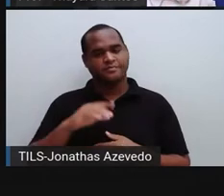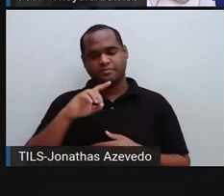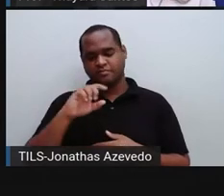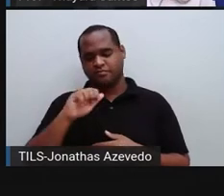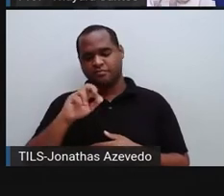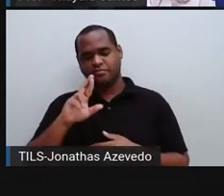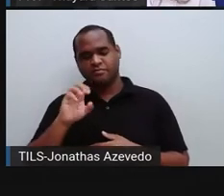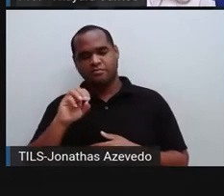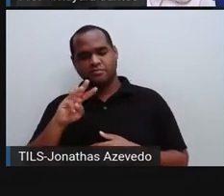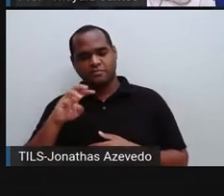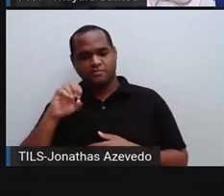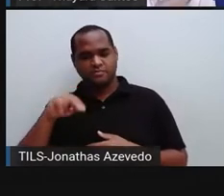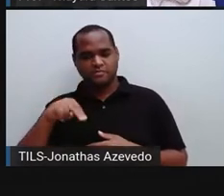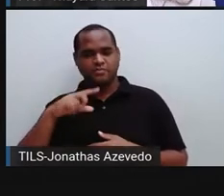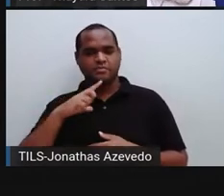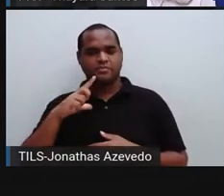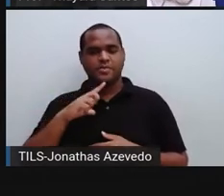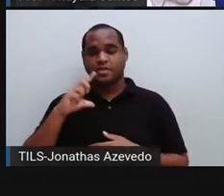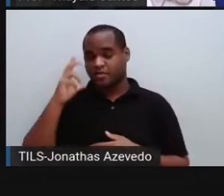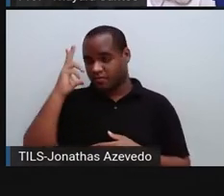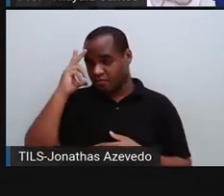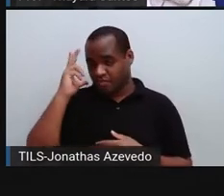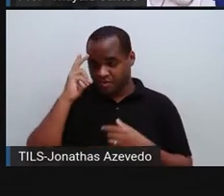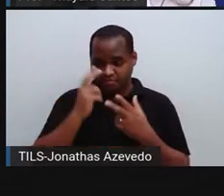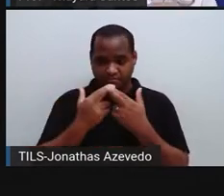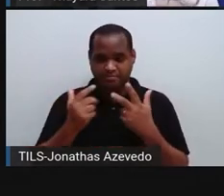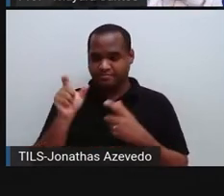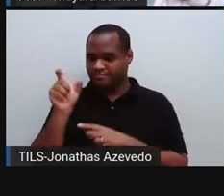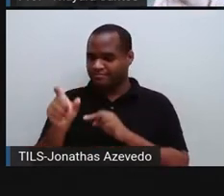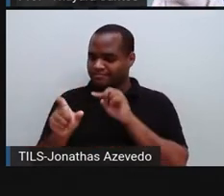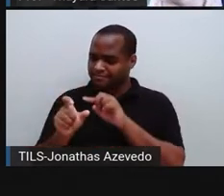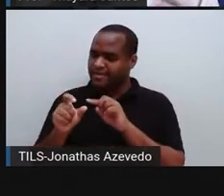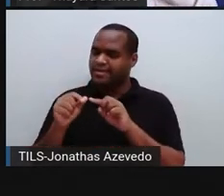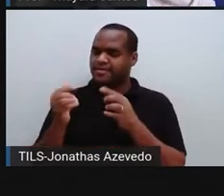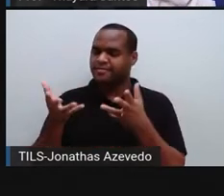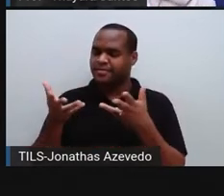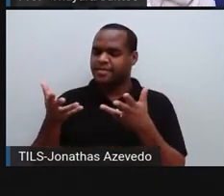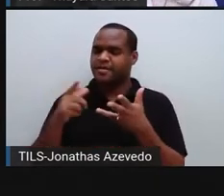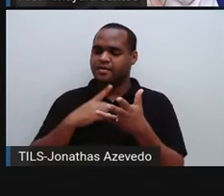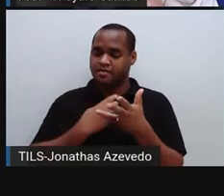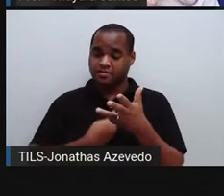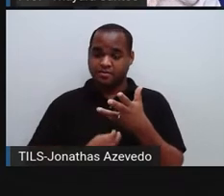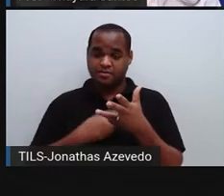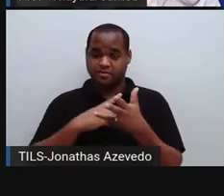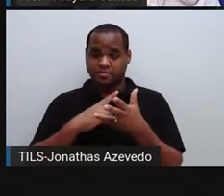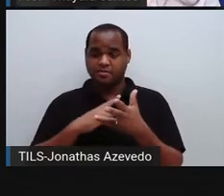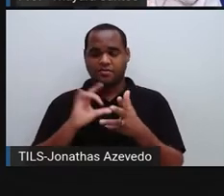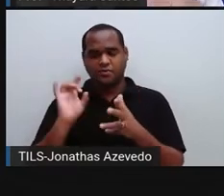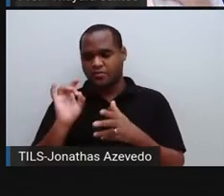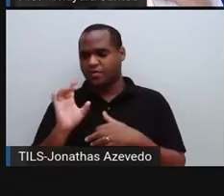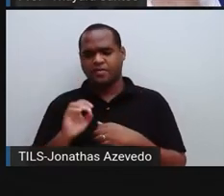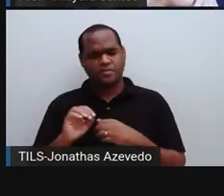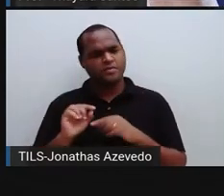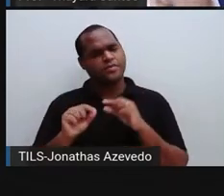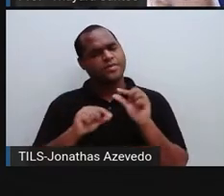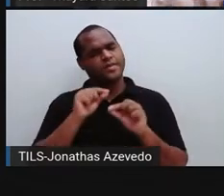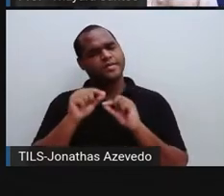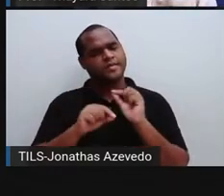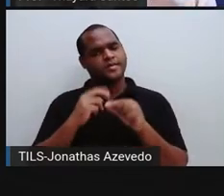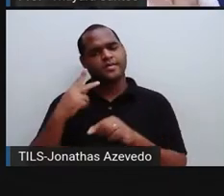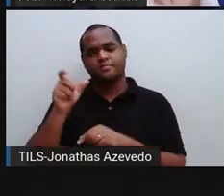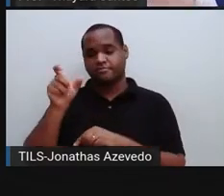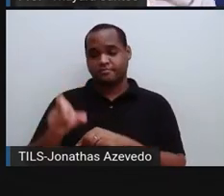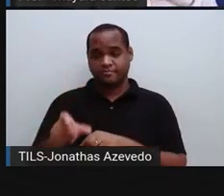tem a teoria da seleção natural, que diz que somente o mais apto sobrevive. O que quer dizer isso? Que somente aquele